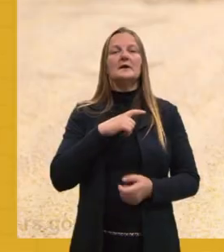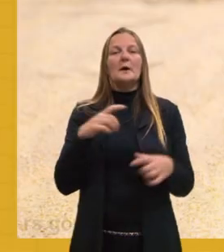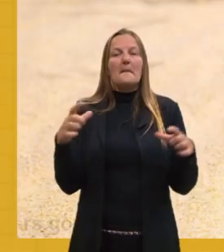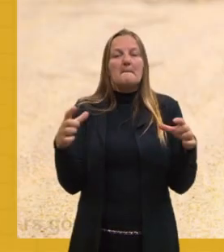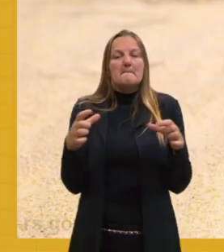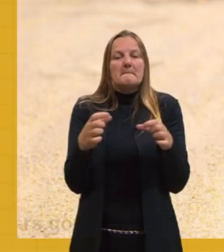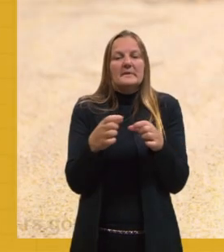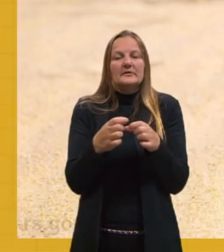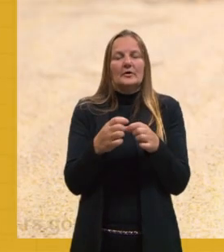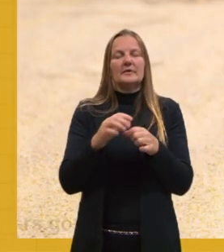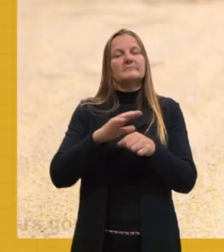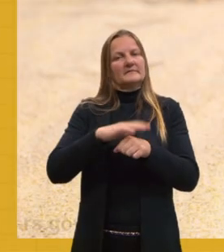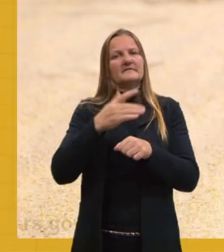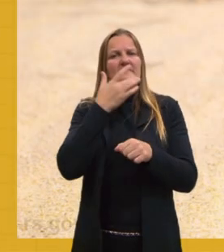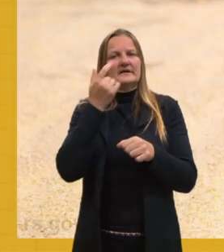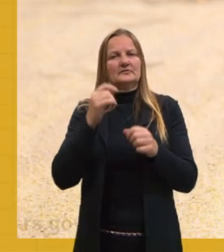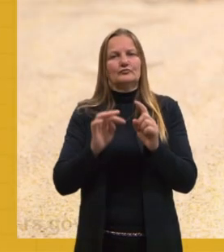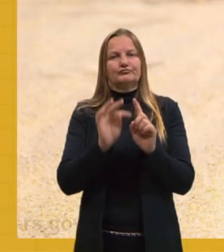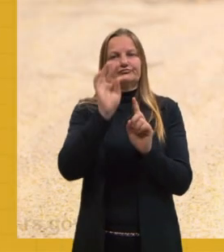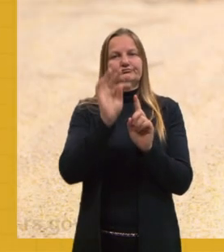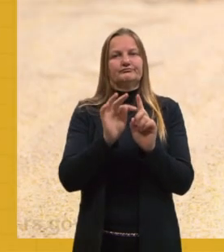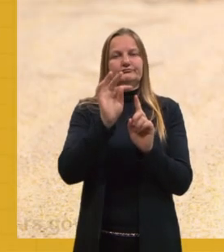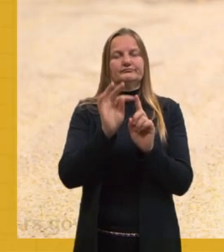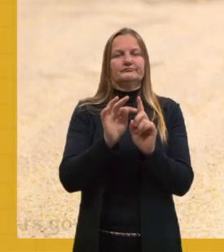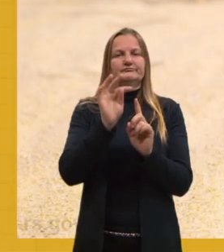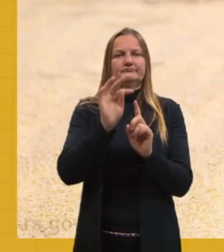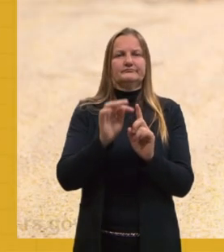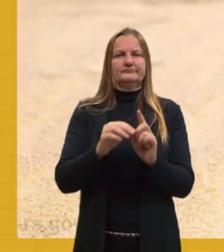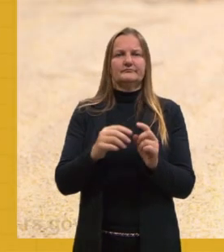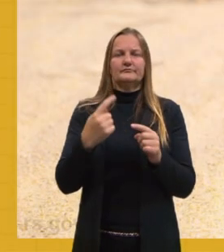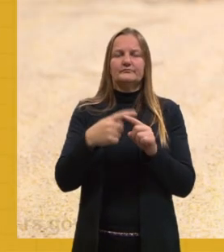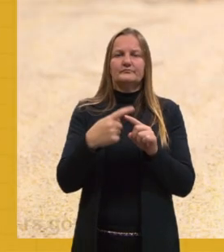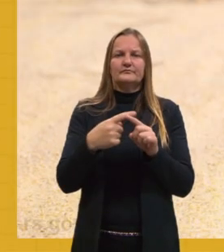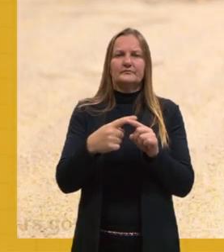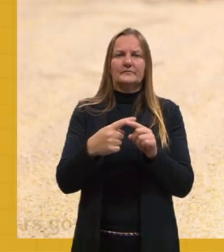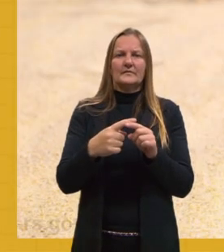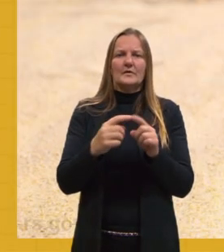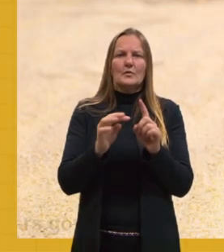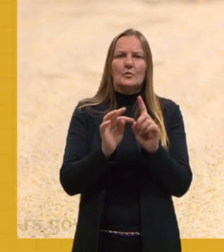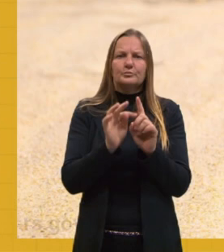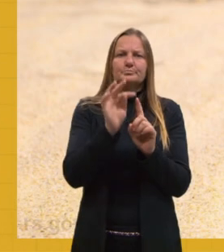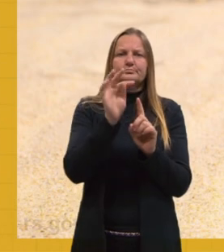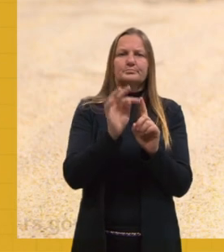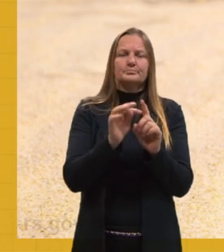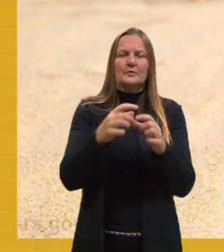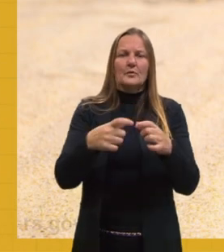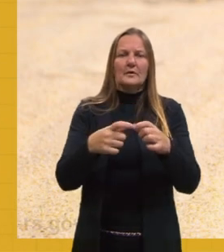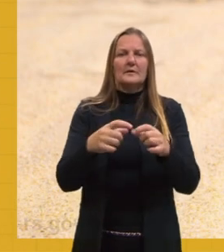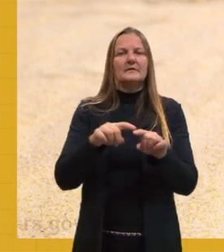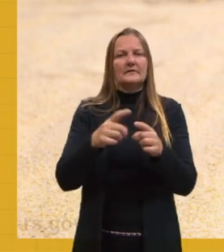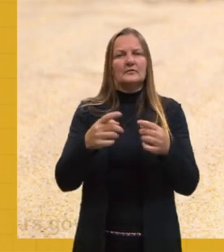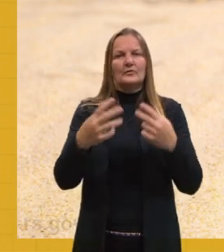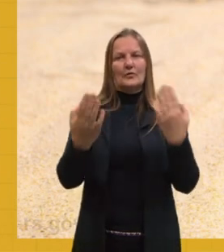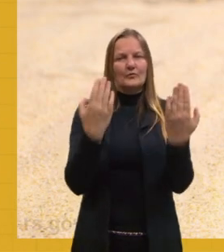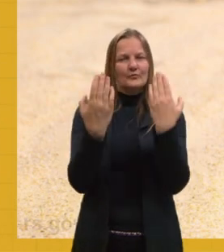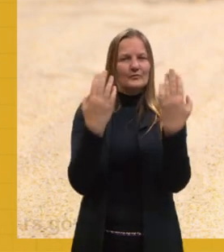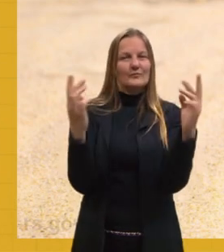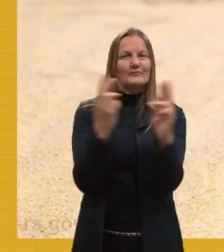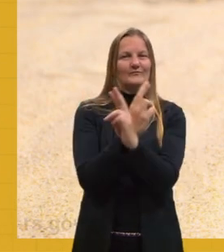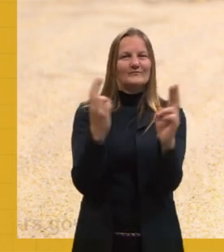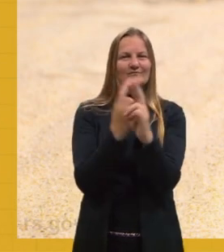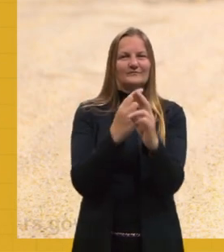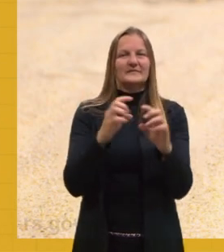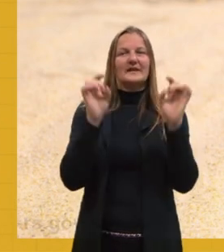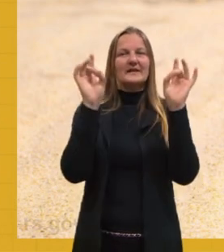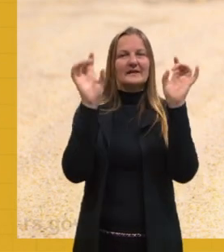ela pode se aquecer um pouco mais rápido, né, enfim, por conta da quantidade mesmo. Mas, nesse caso aqui, é o calor